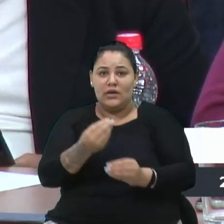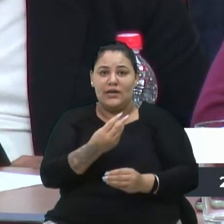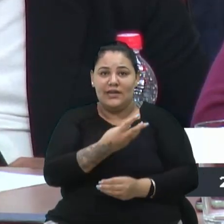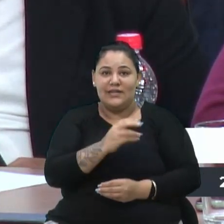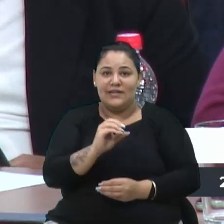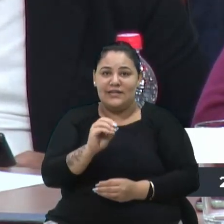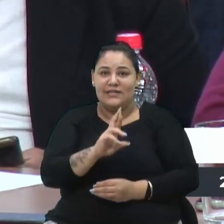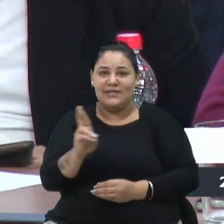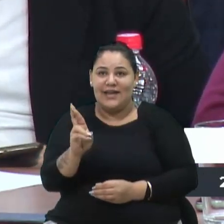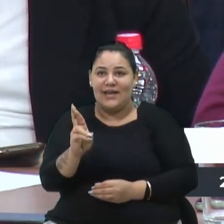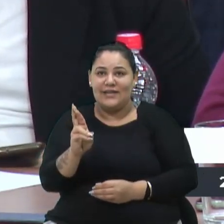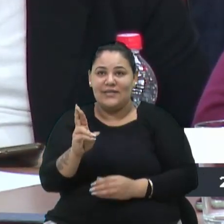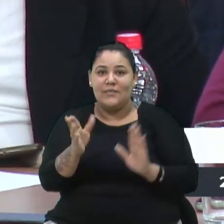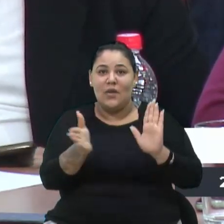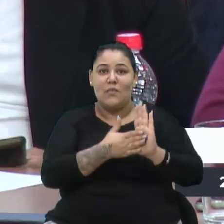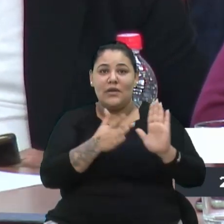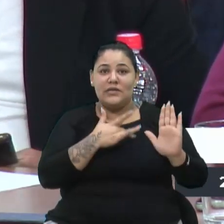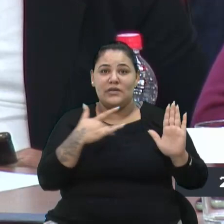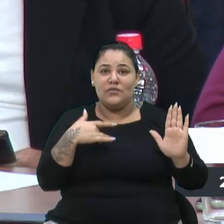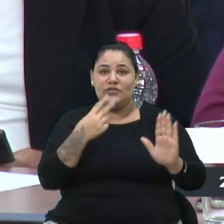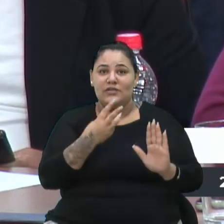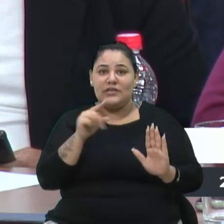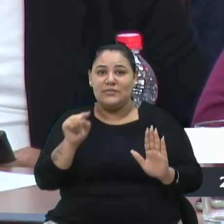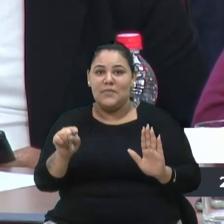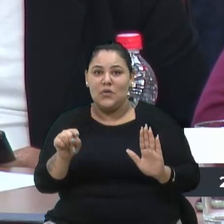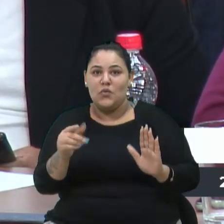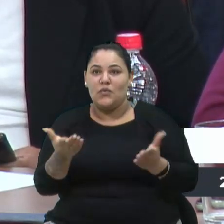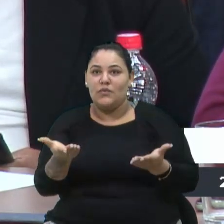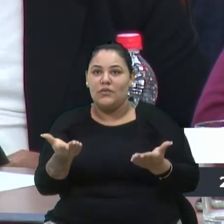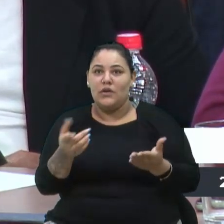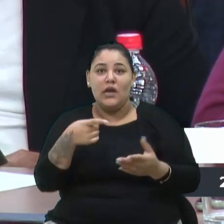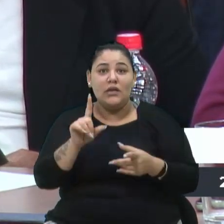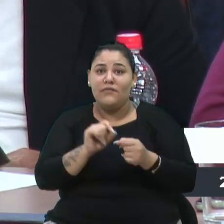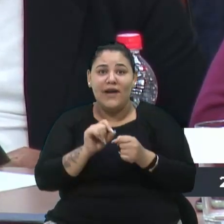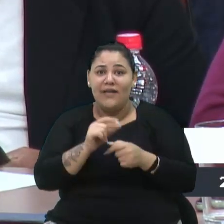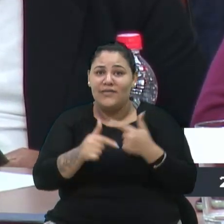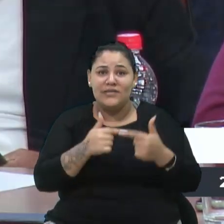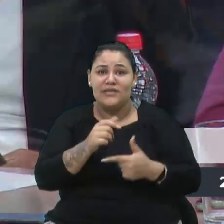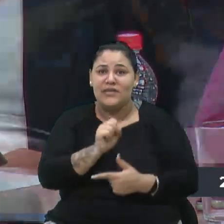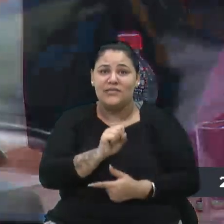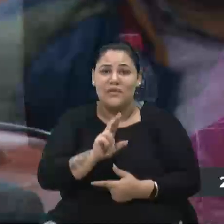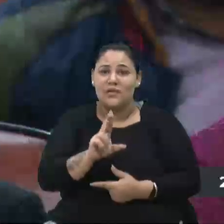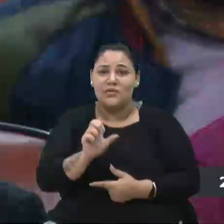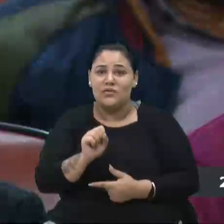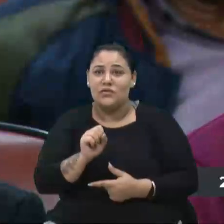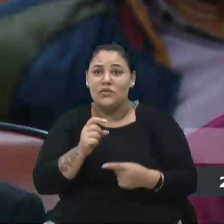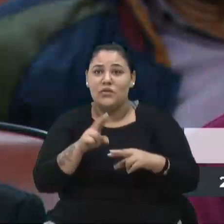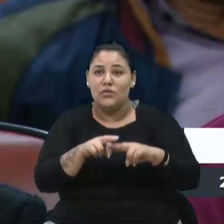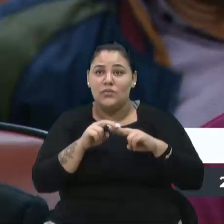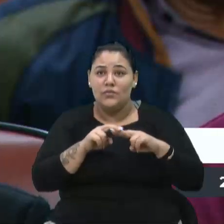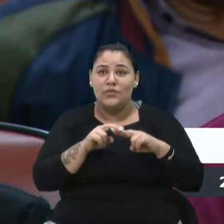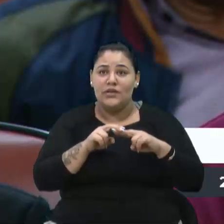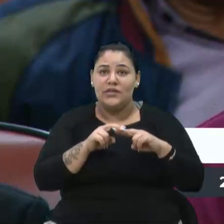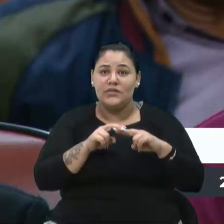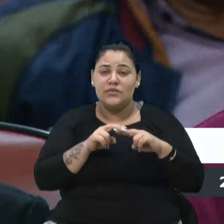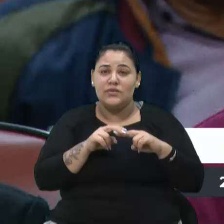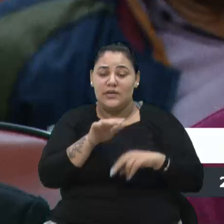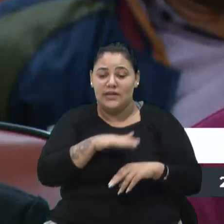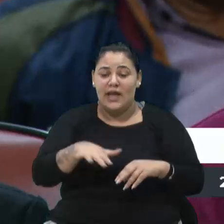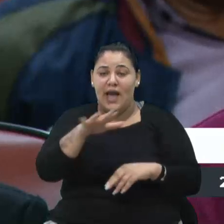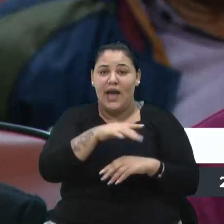plano de saúde ele ganha 3 mil. Ele não vai fazer pelo SUS por isso que a Traumato... Nós temos mais de 3.500 pessoas aguardando cirurgias.